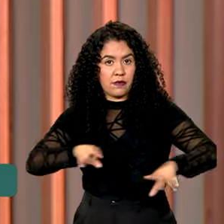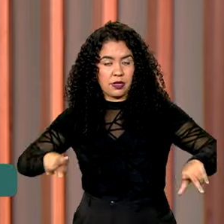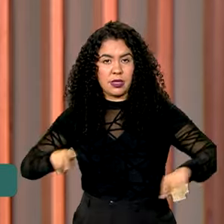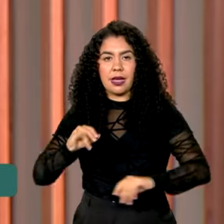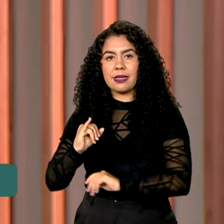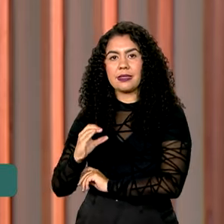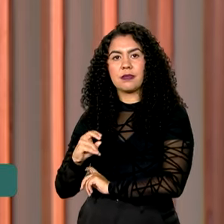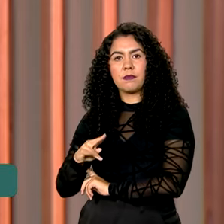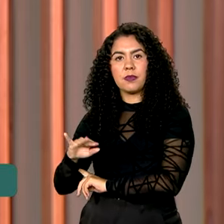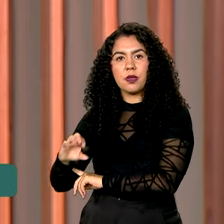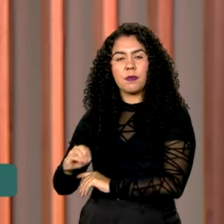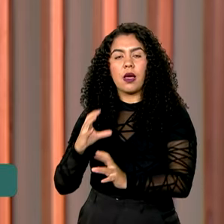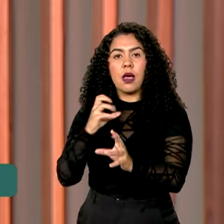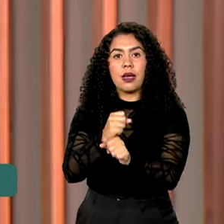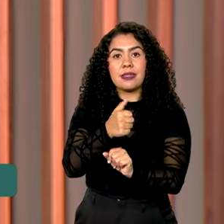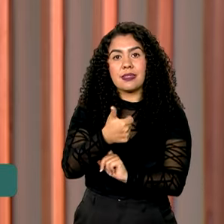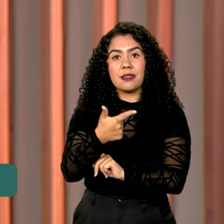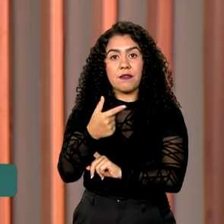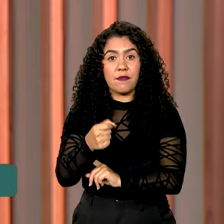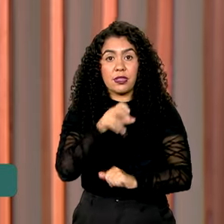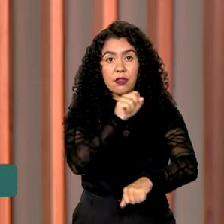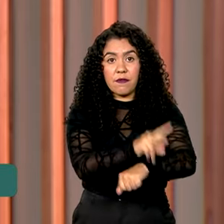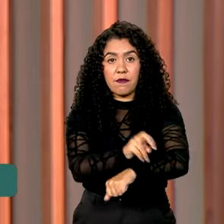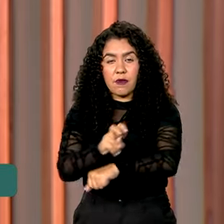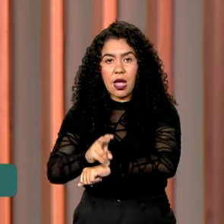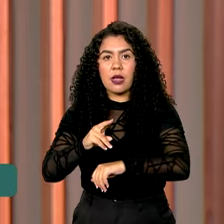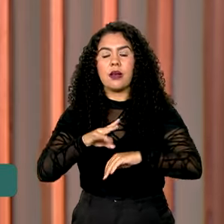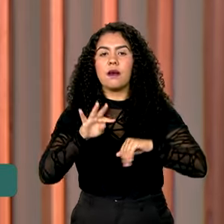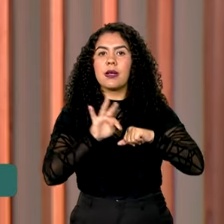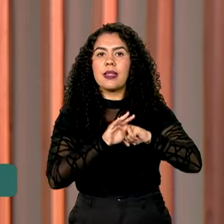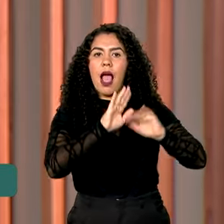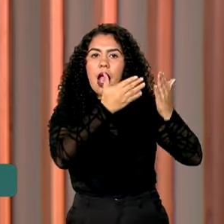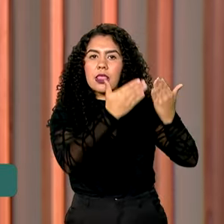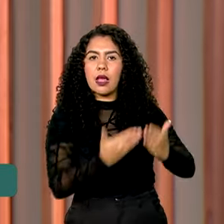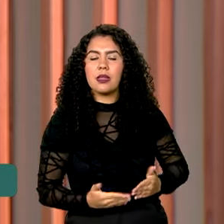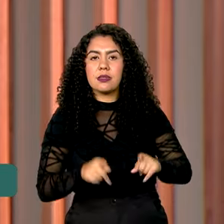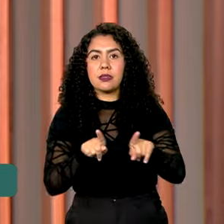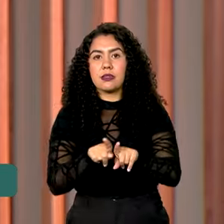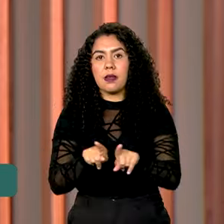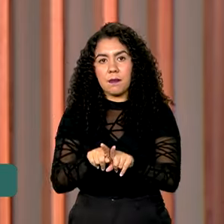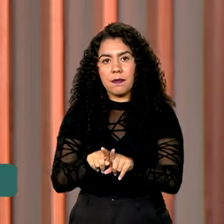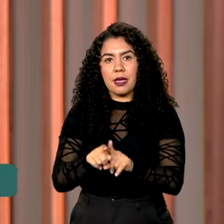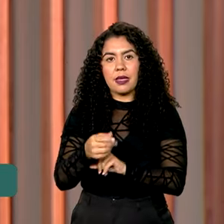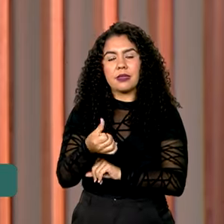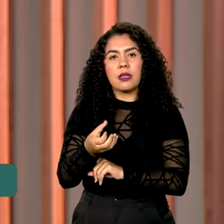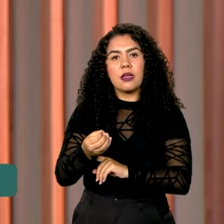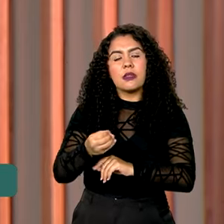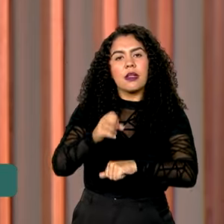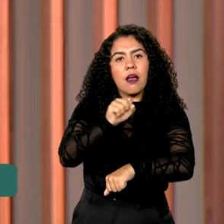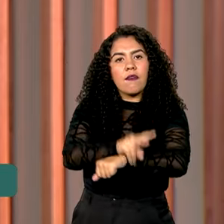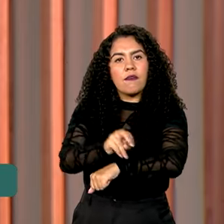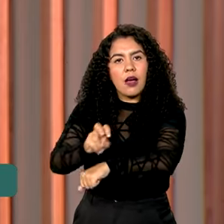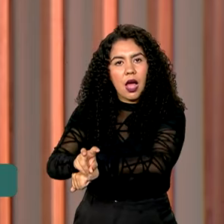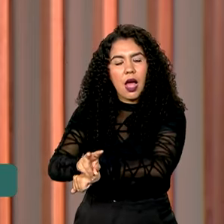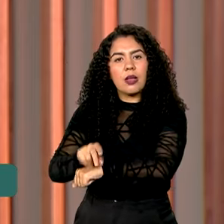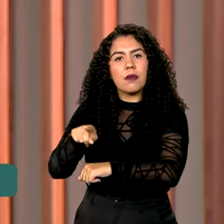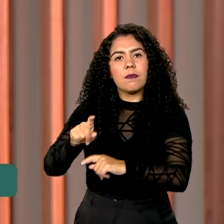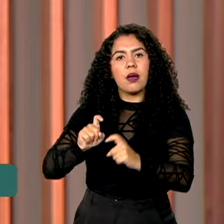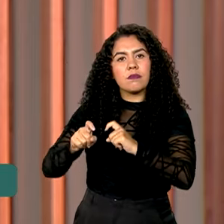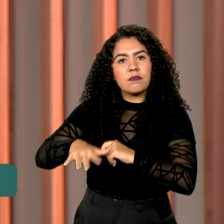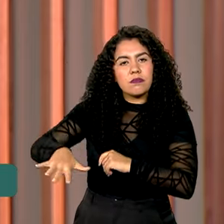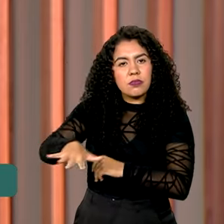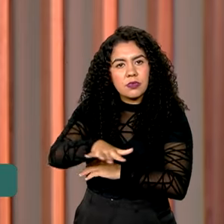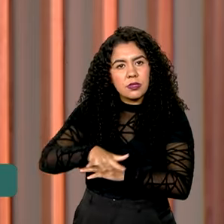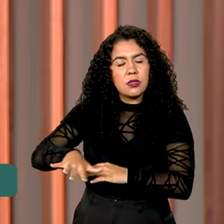vagas para o cargo de analista administrativo e 60 vagas para o cargo de analista ambiental. Também terá concurso para o